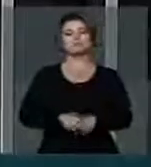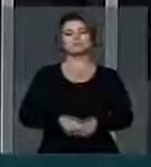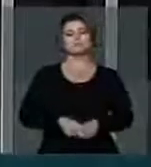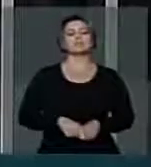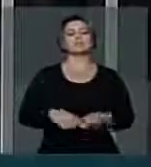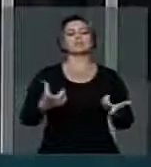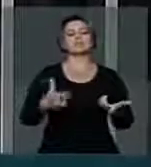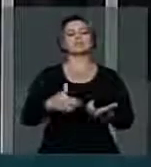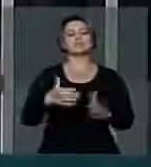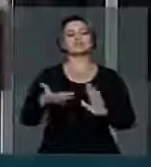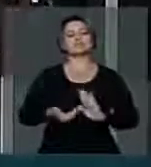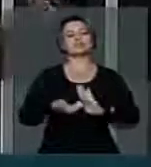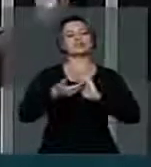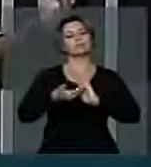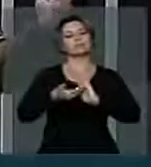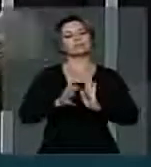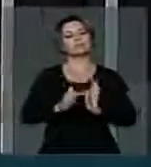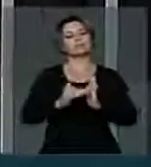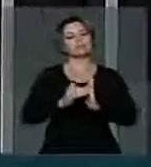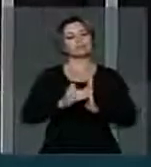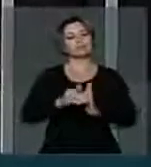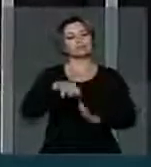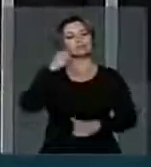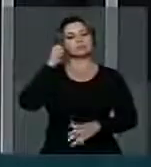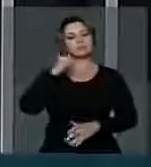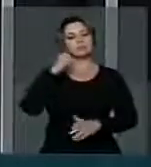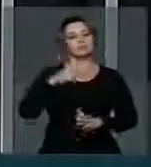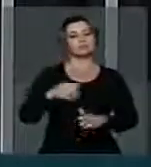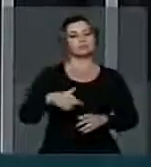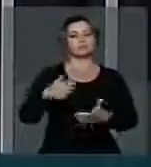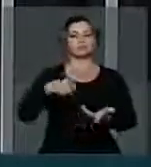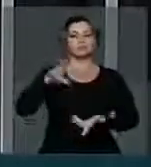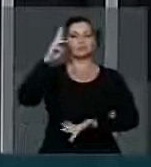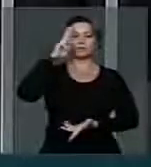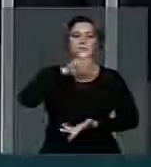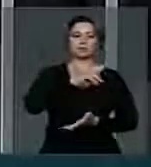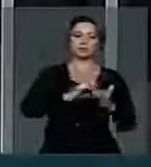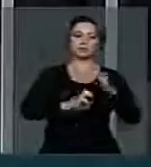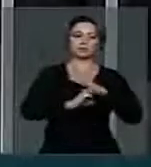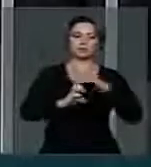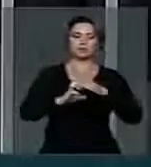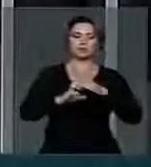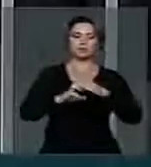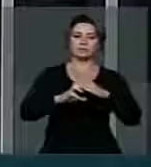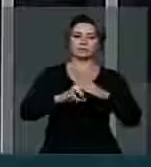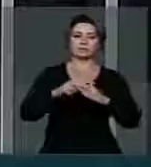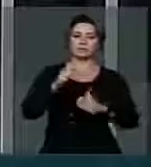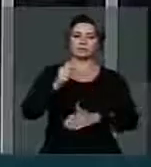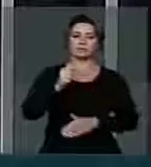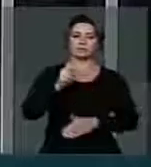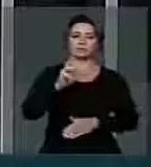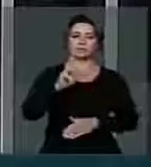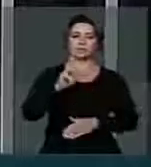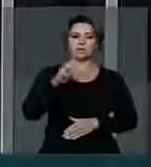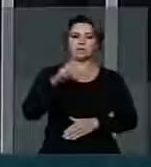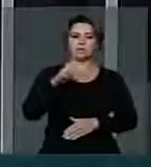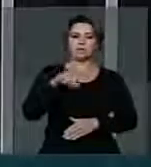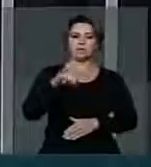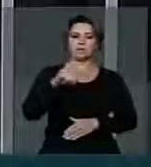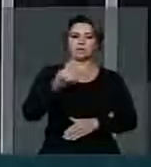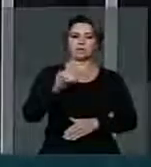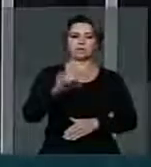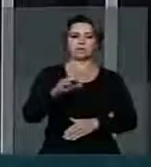liderados pelo empresário, senador Armando Monteiro, passou a ter 34